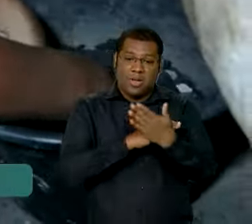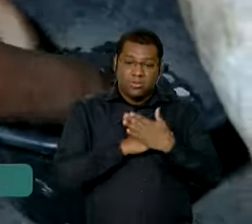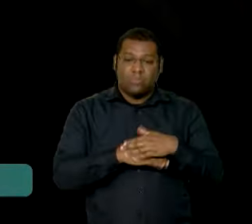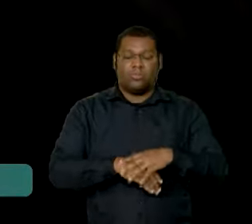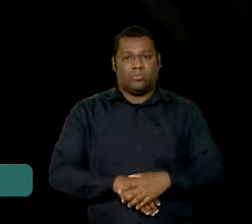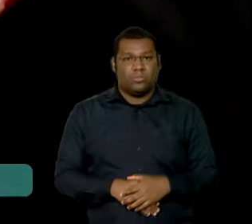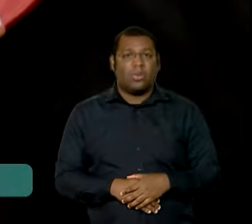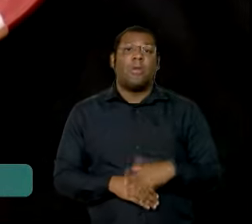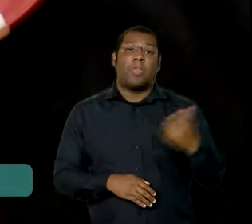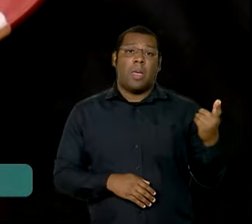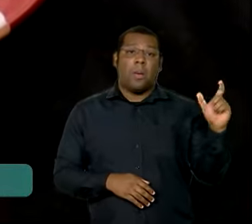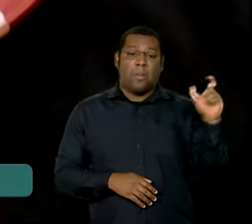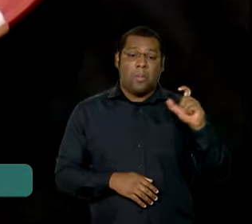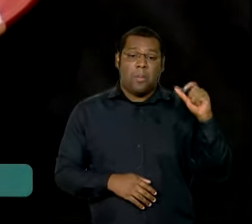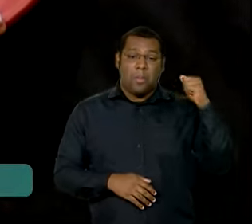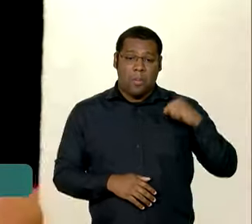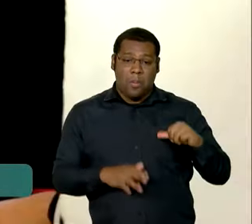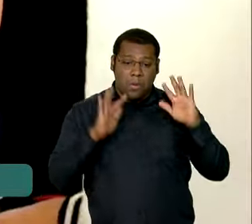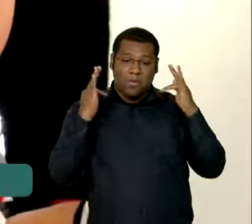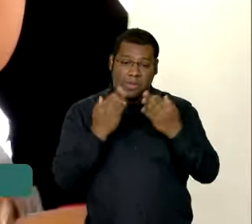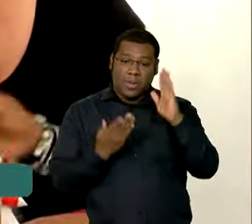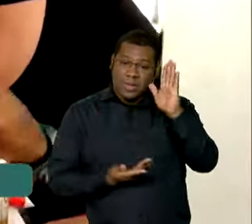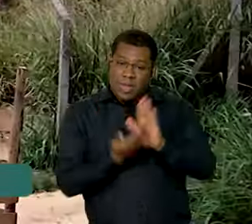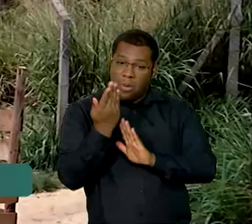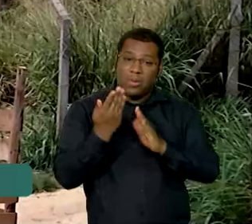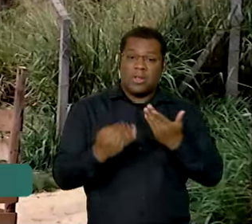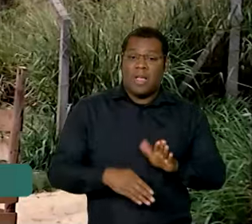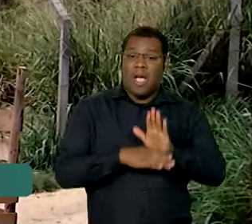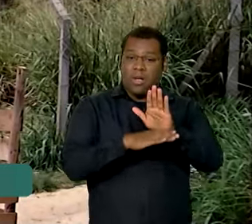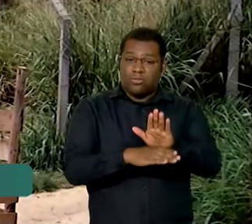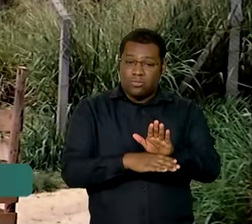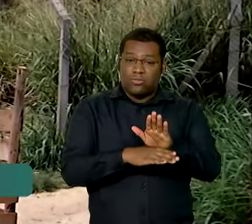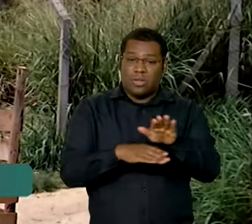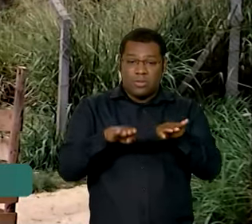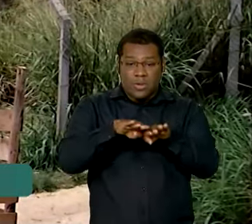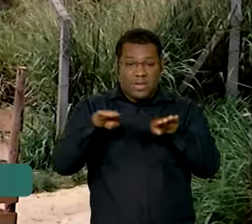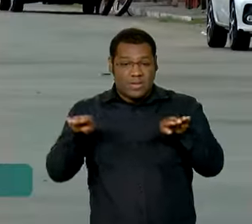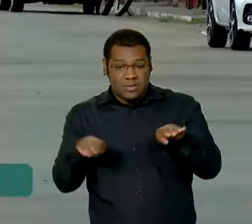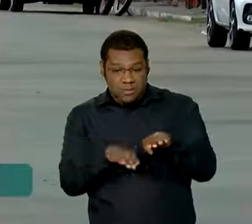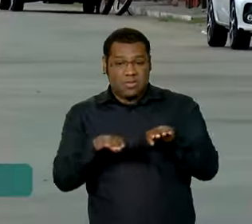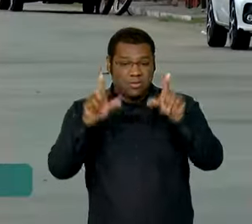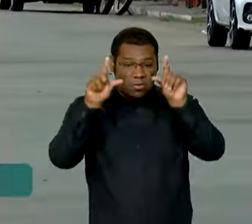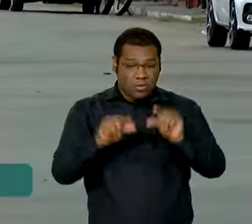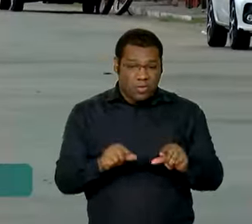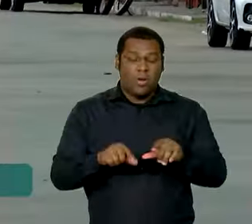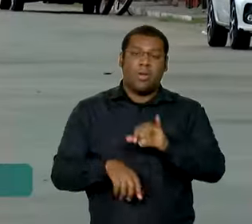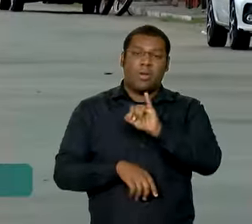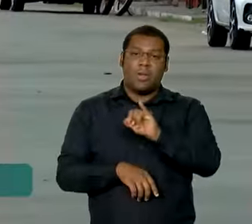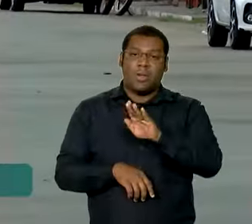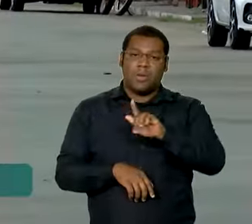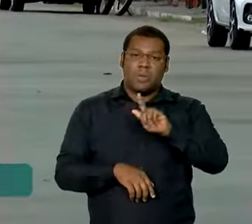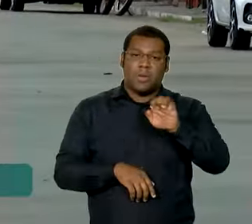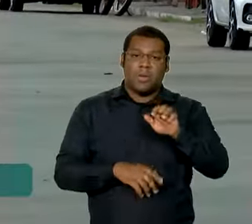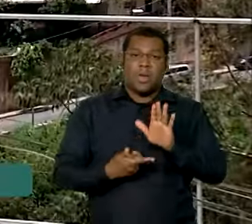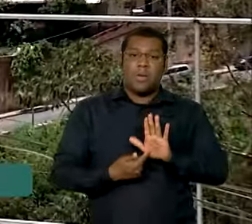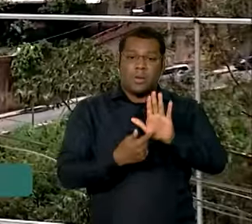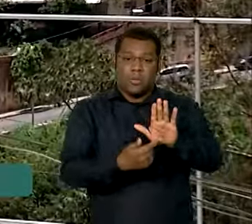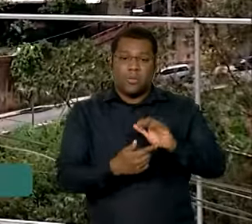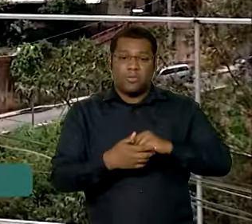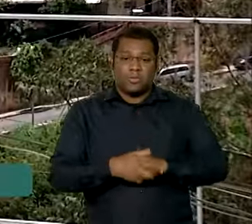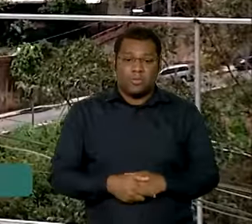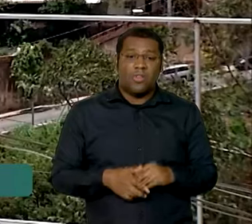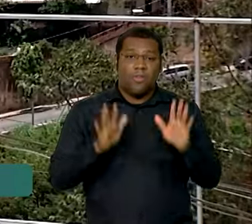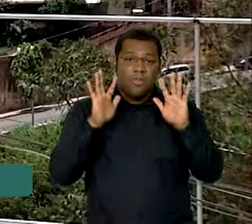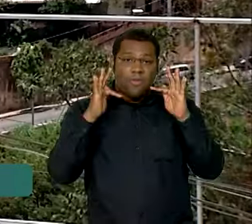desigualdade social no país. É o que mostra a pesquisa feita pelo IBGE. A proporção de domicílios com